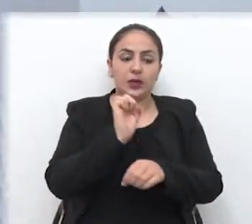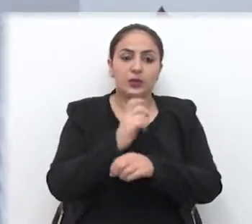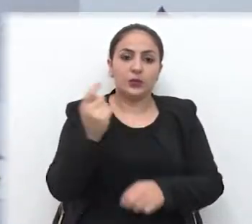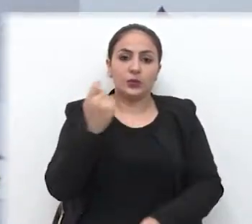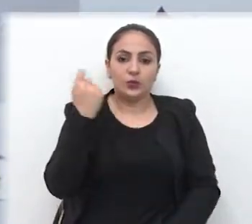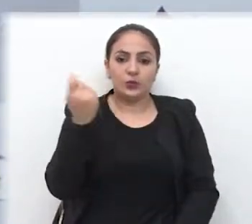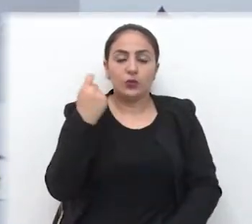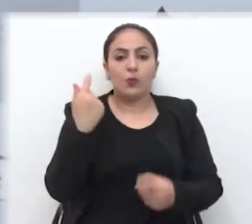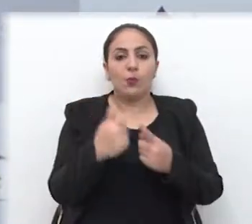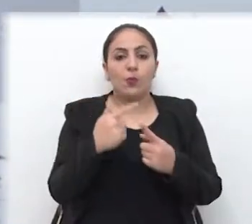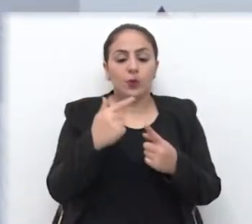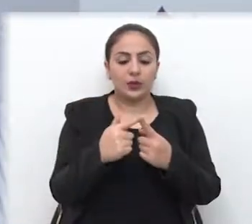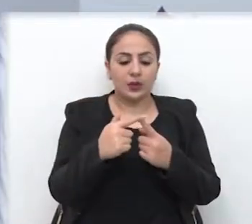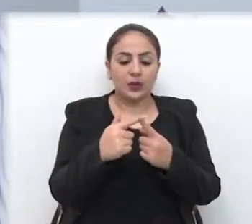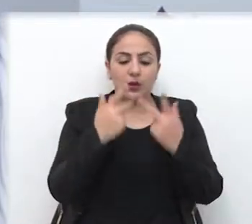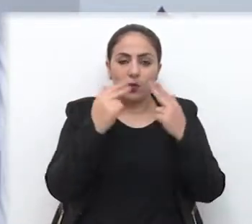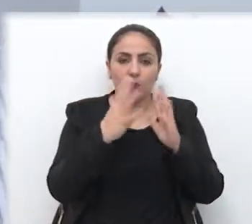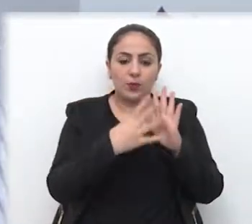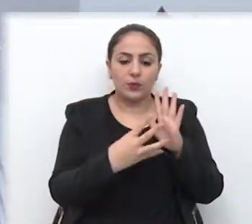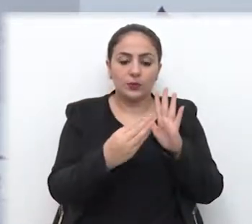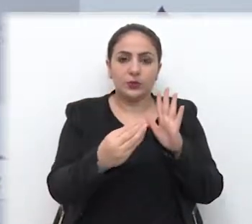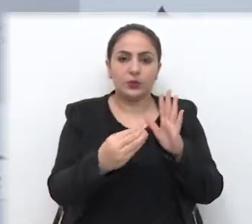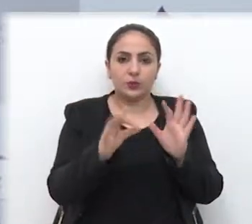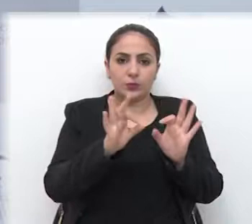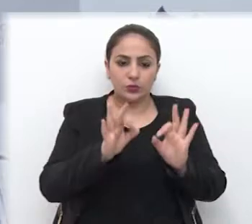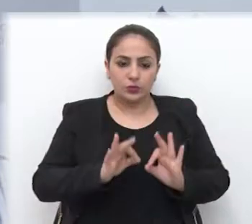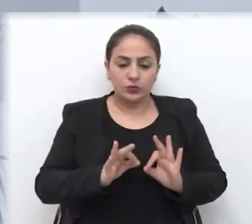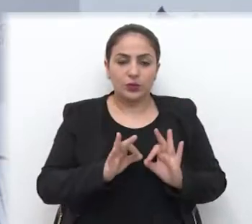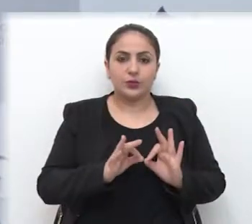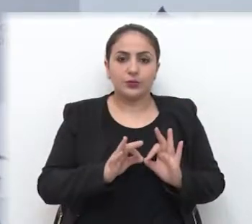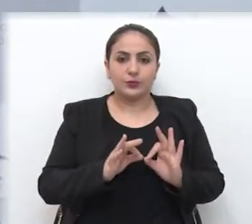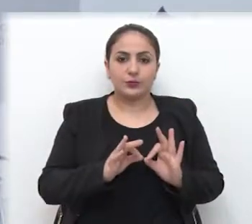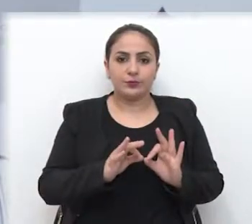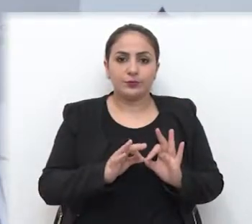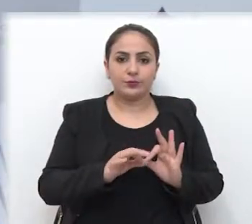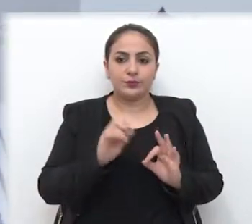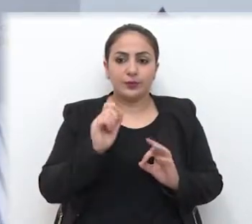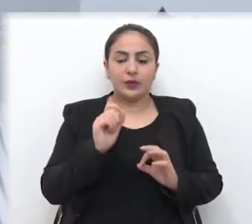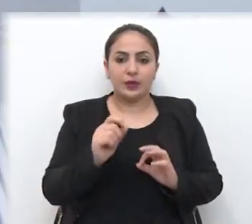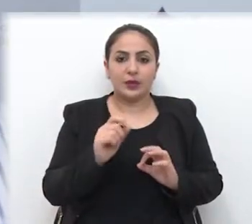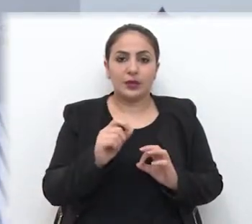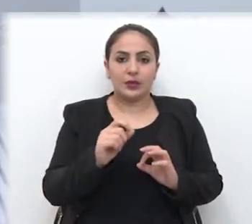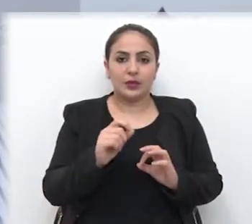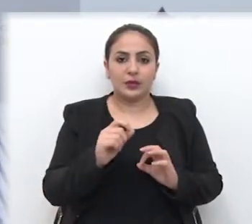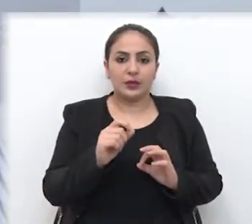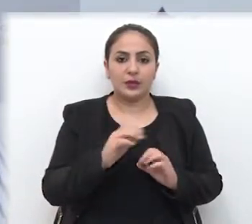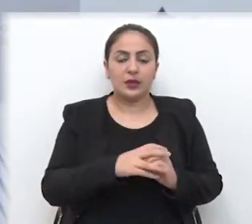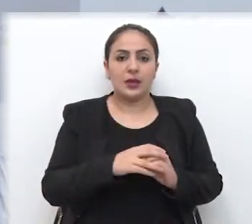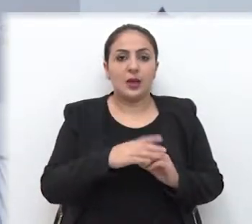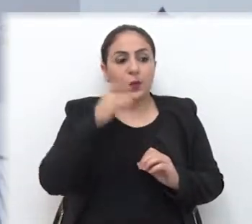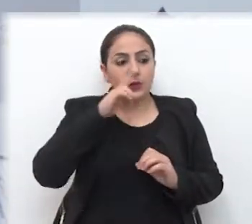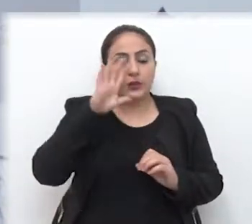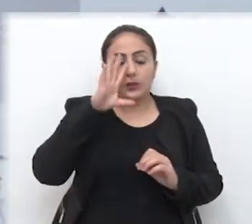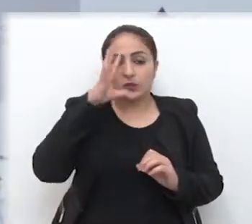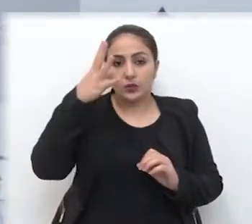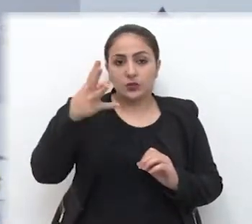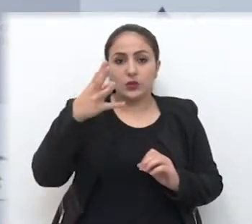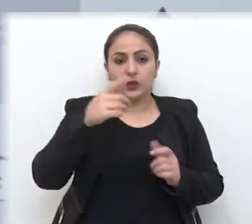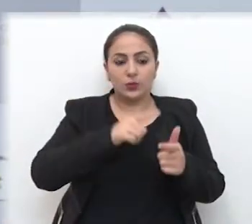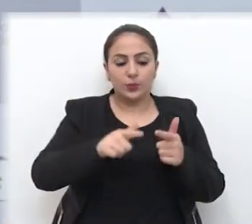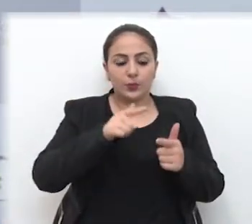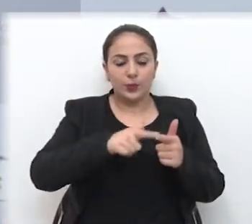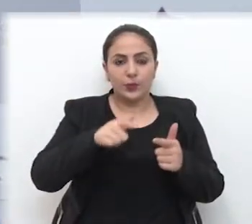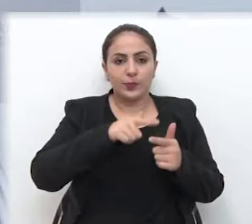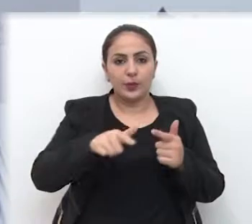estado do Rio Grande do Sul, porque tiraram como exemplo, então, esse projeto realmente que, de uma vez por todas, veio para solucionar